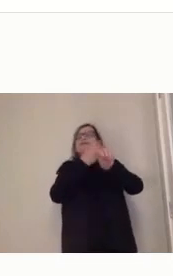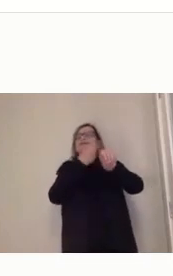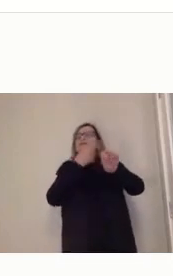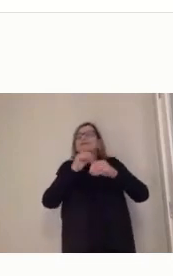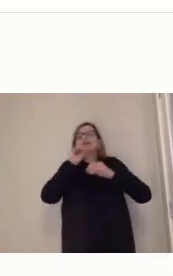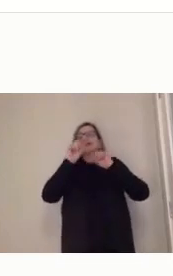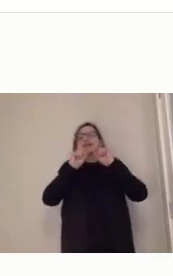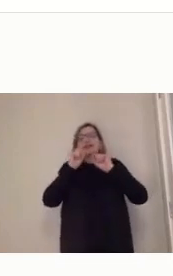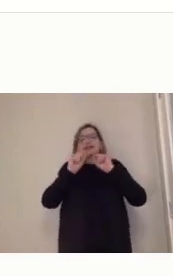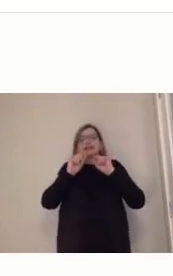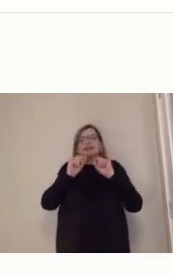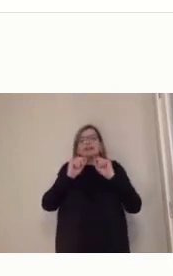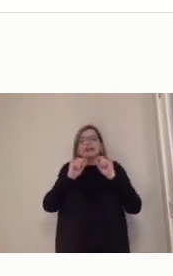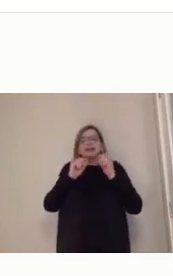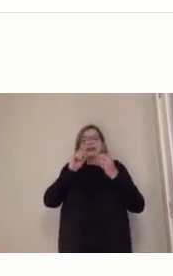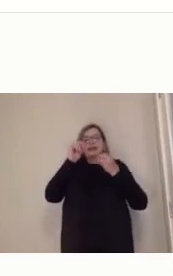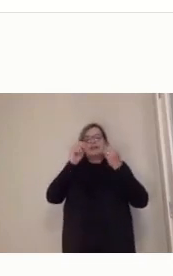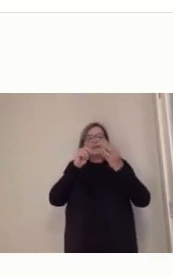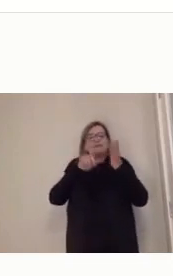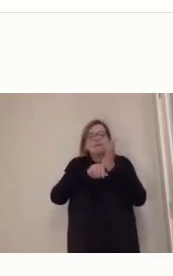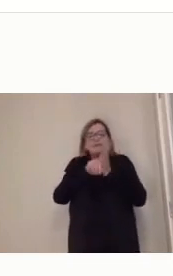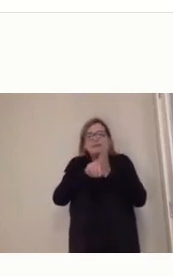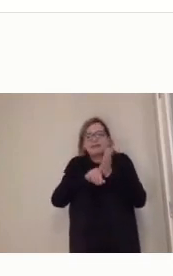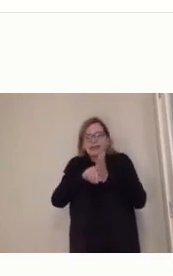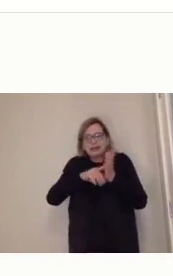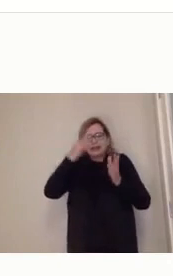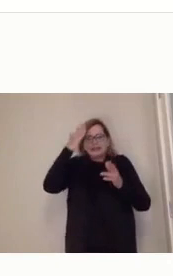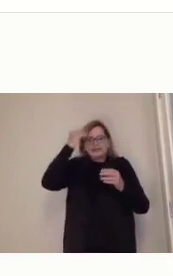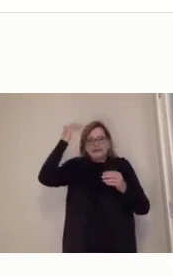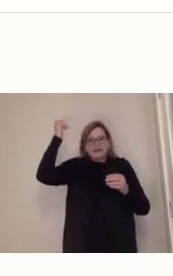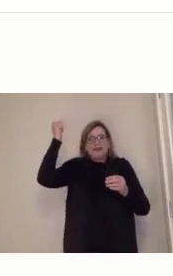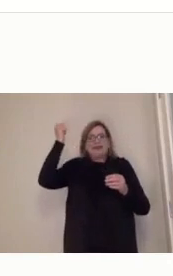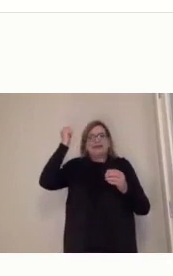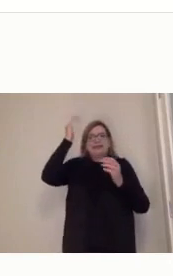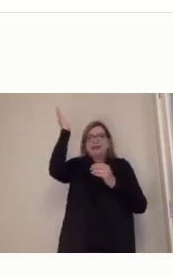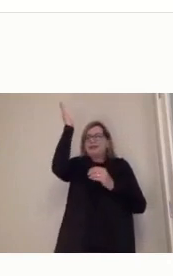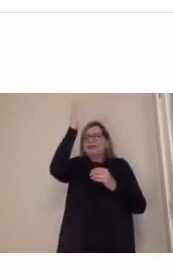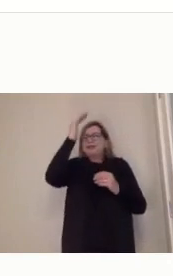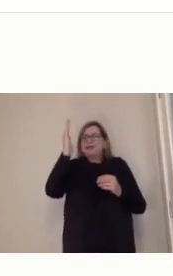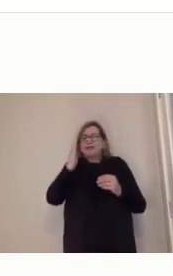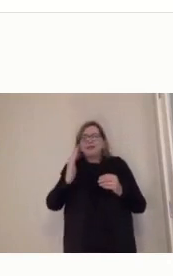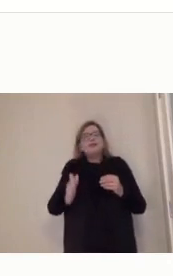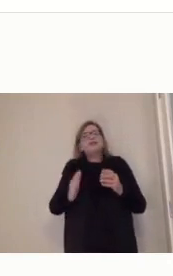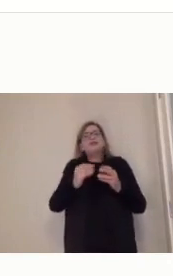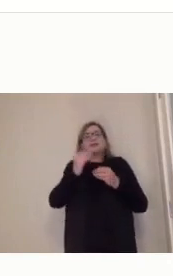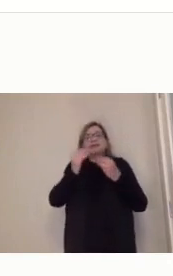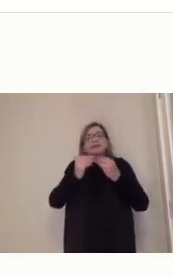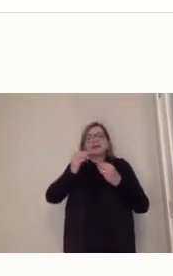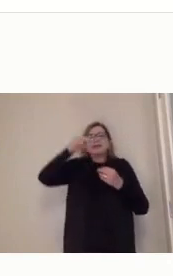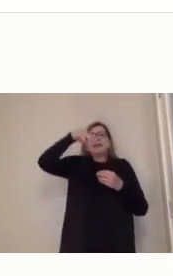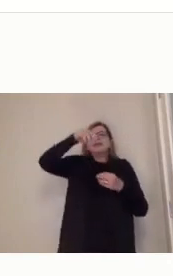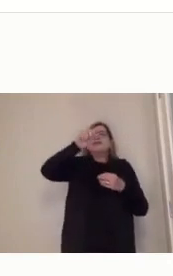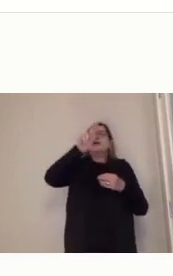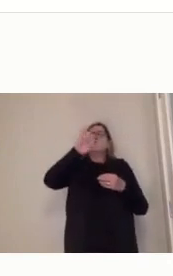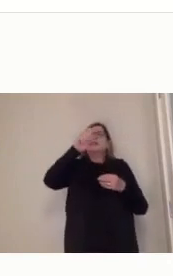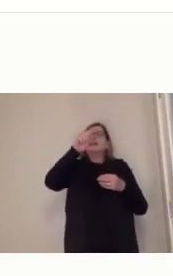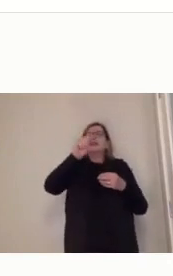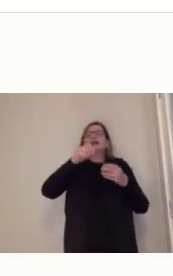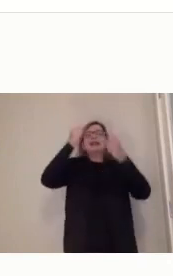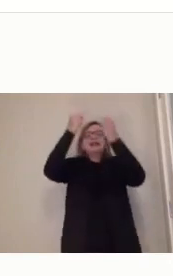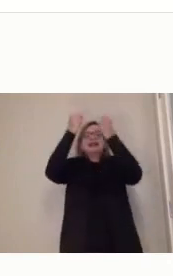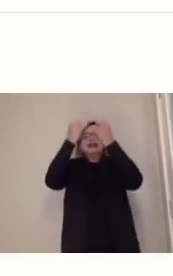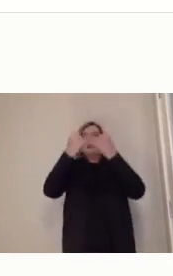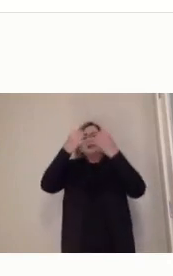Maria Luísa Belloni, ela vai dizer que ela é parte de um processo de inovação educacional mais amplo, que é a integração das novas